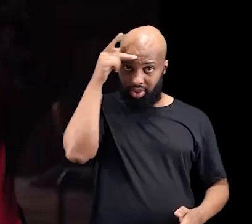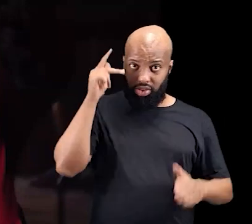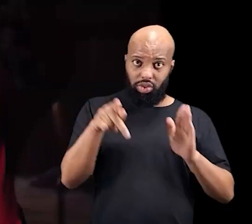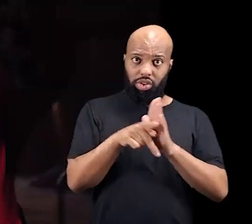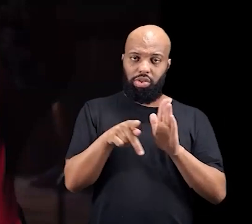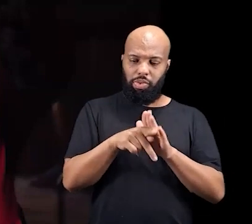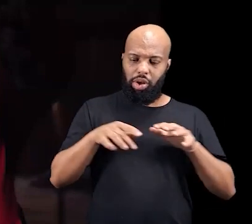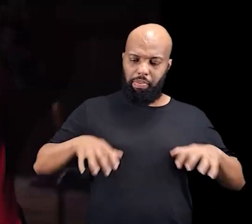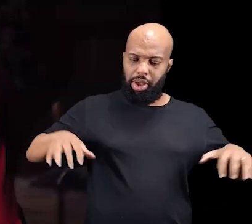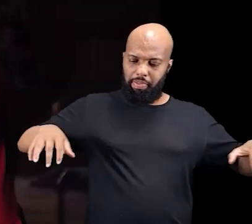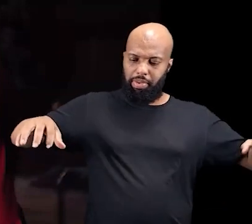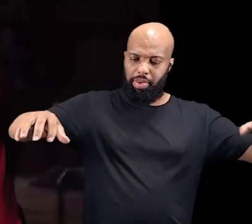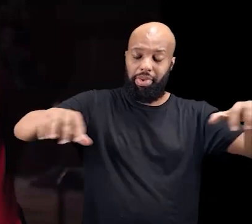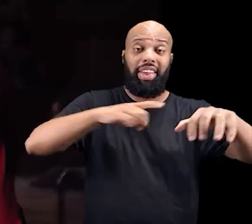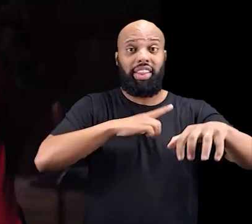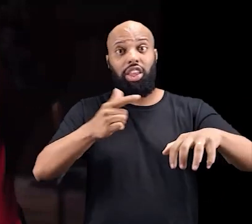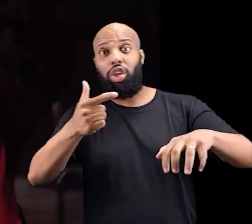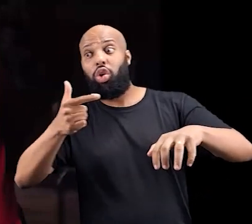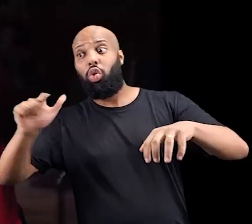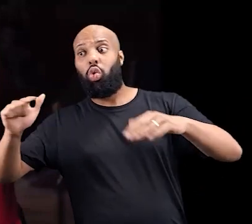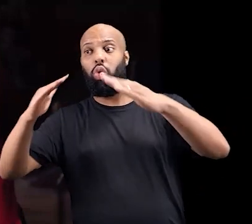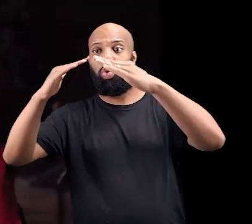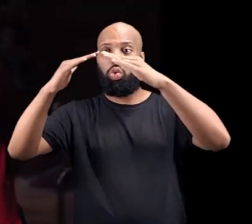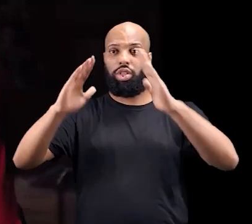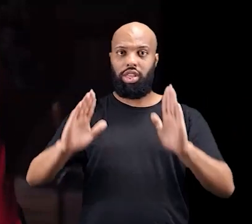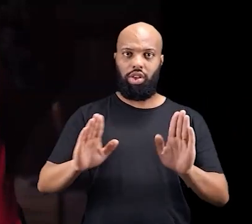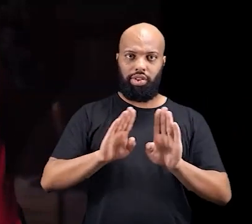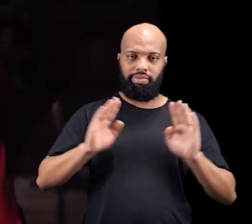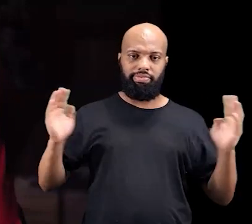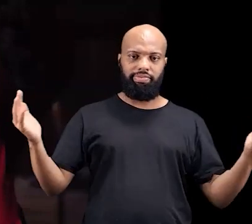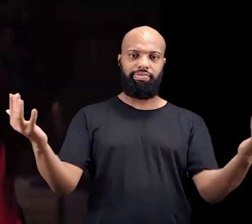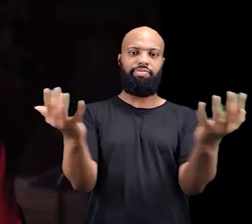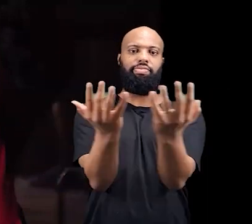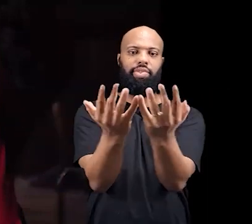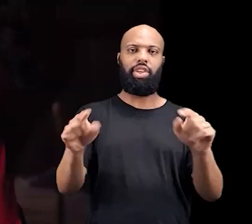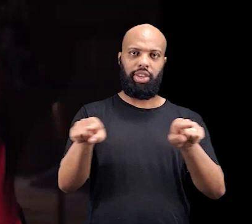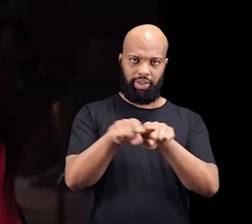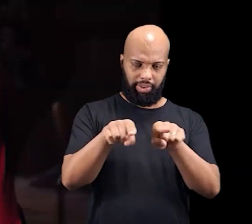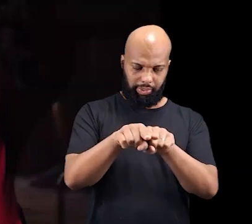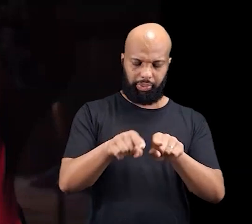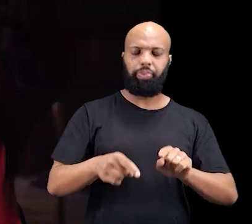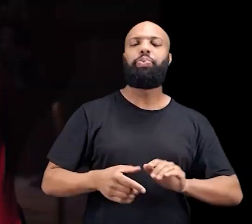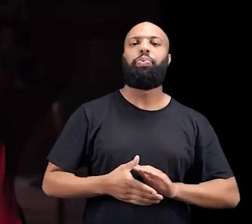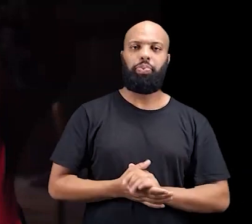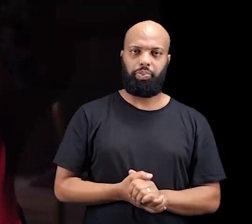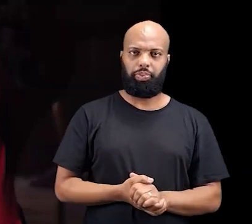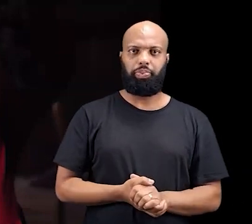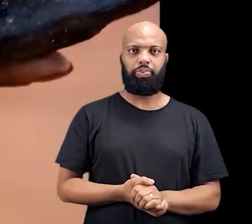convidados, né? O pessoal da aldeia, que está recebendo os outros convidados de outras aldeias.